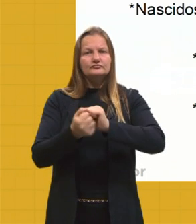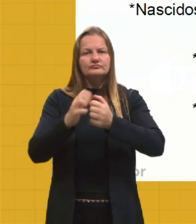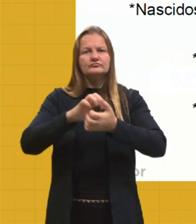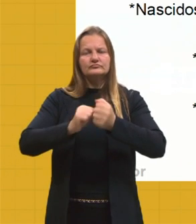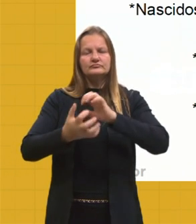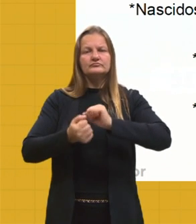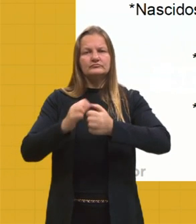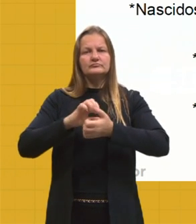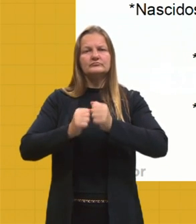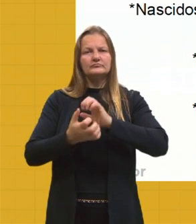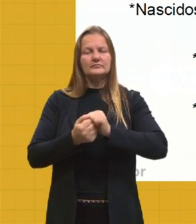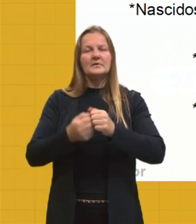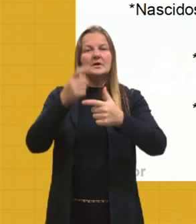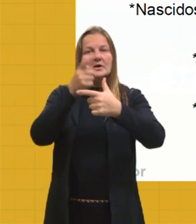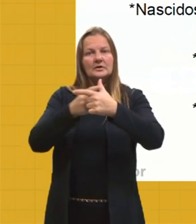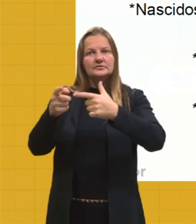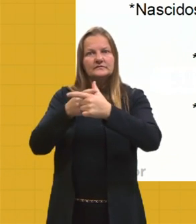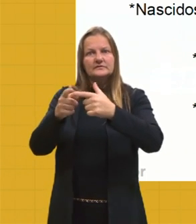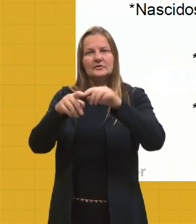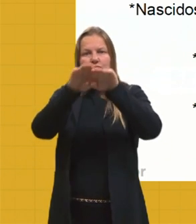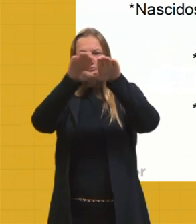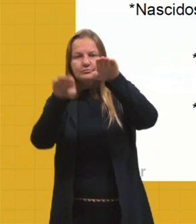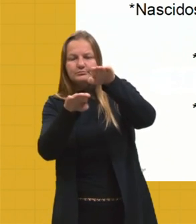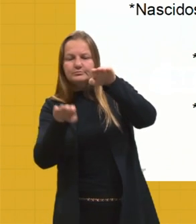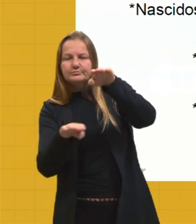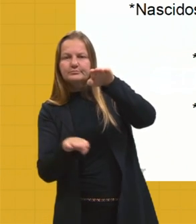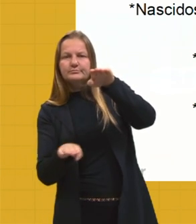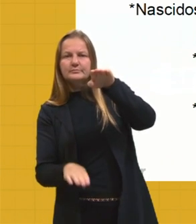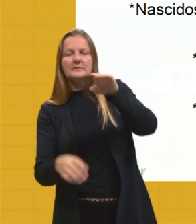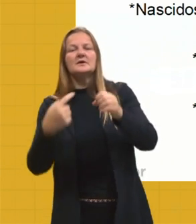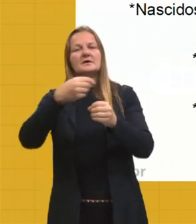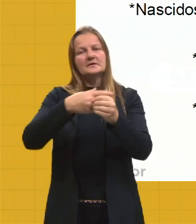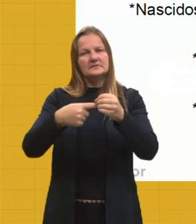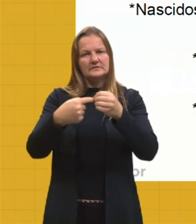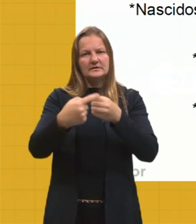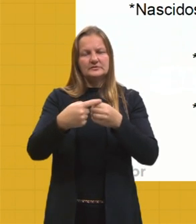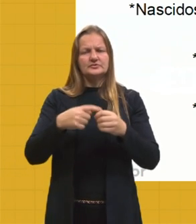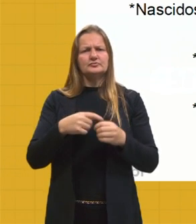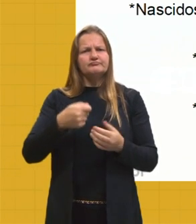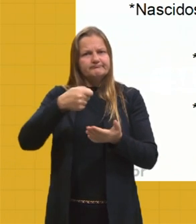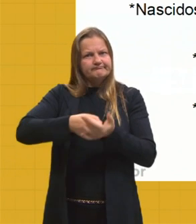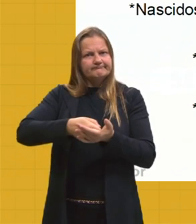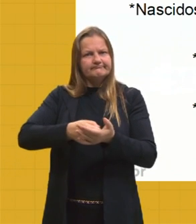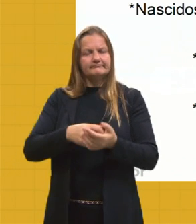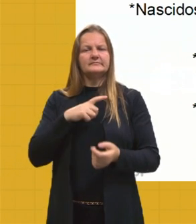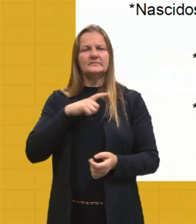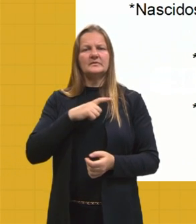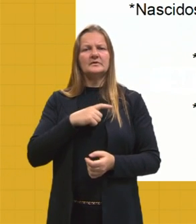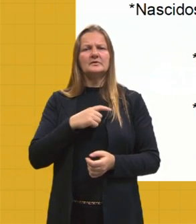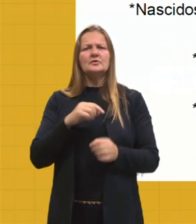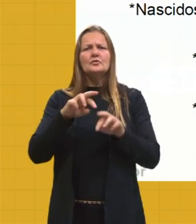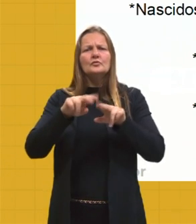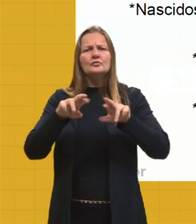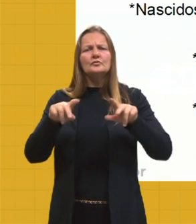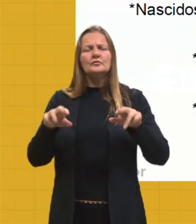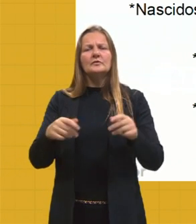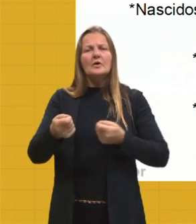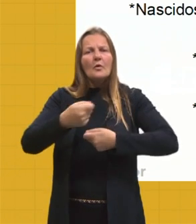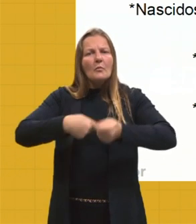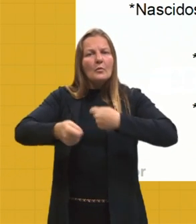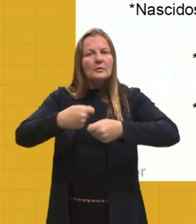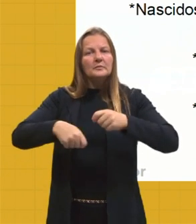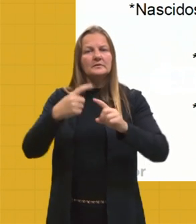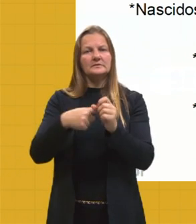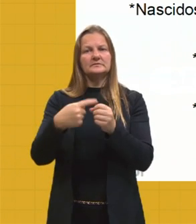urbanização. A divisão das classes na cidade obriga que se tenha uma outra forma de administrar cidades